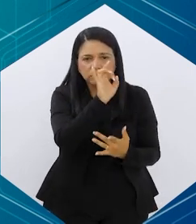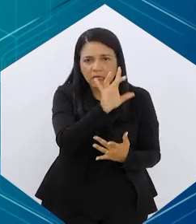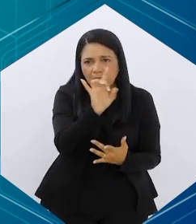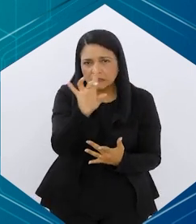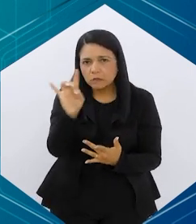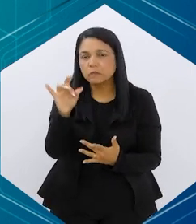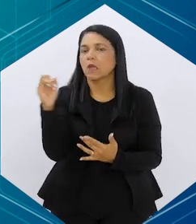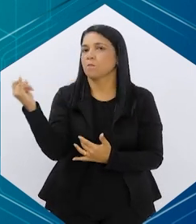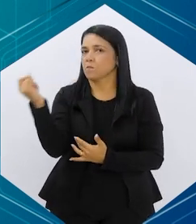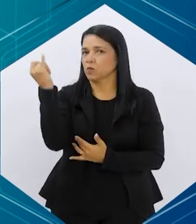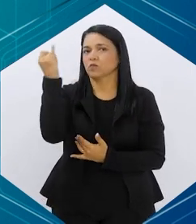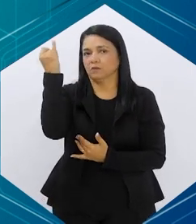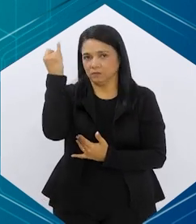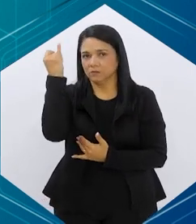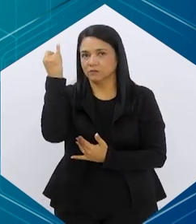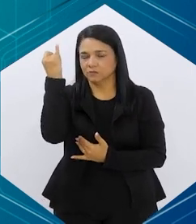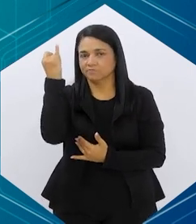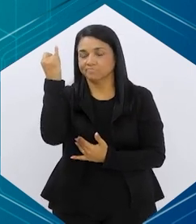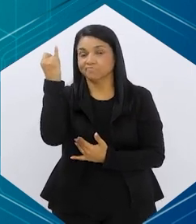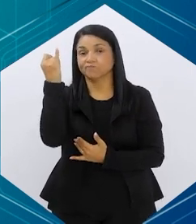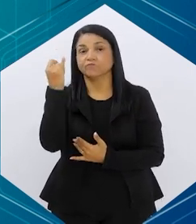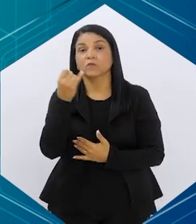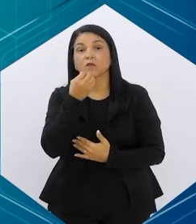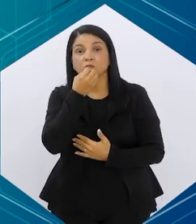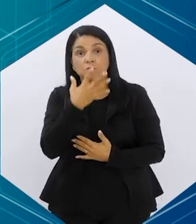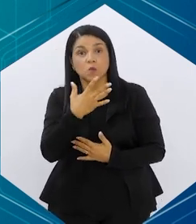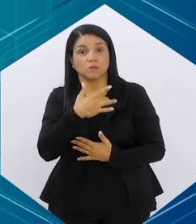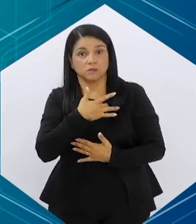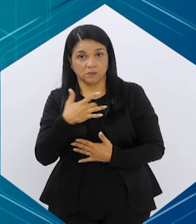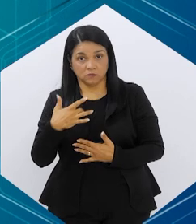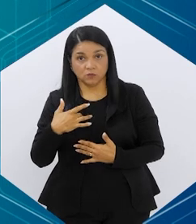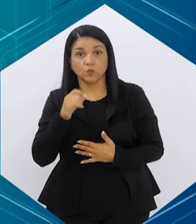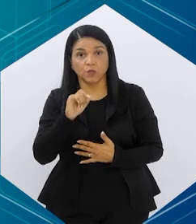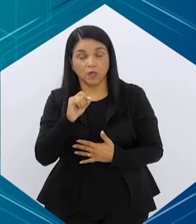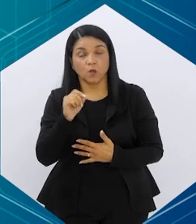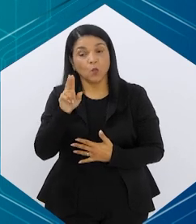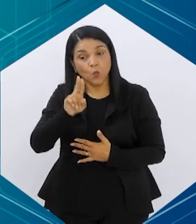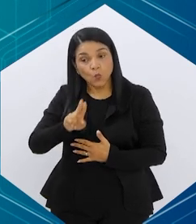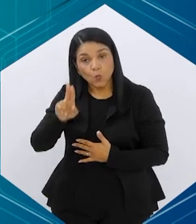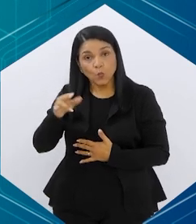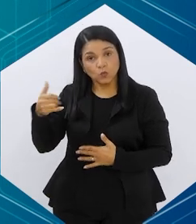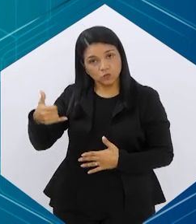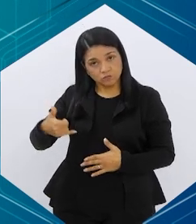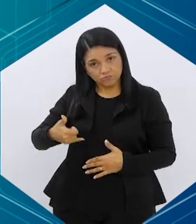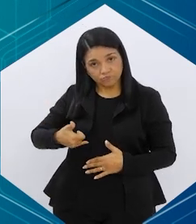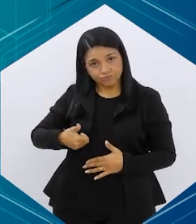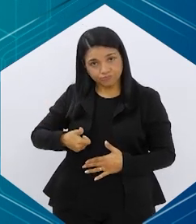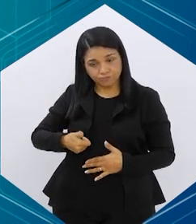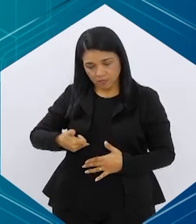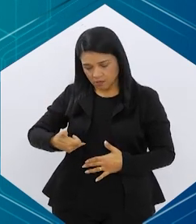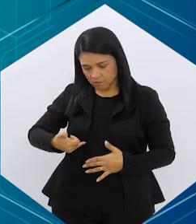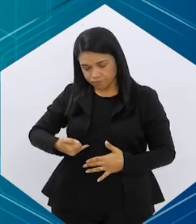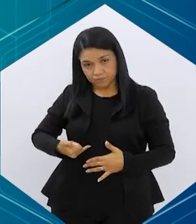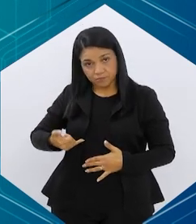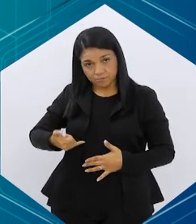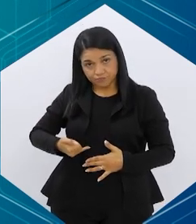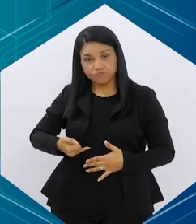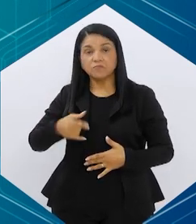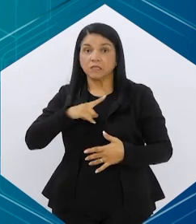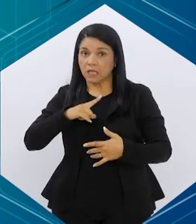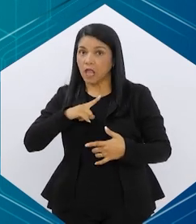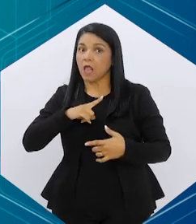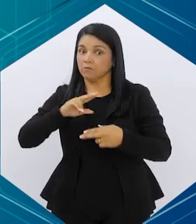desse paciente é importante. O benefício é porque, durante o uso do medicamento, primeiro que a gente tem alguns efeitos